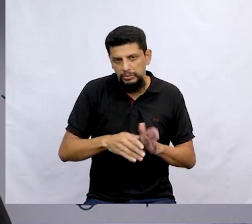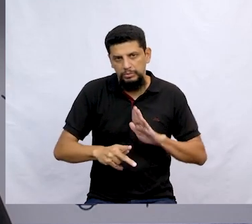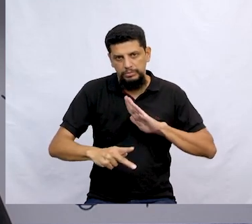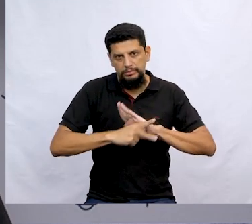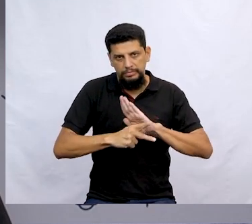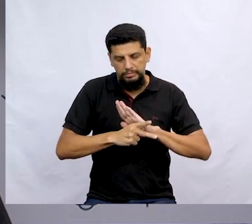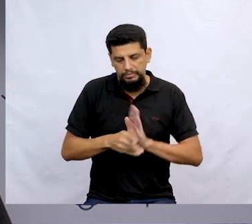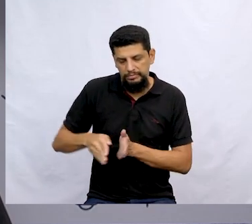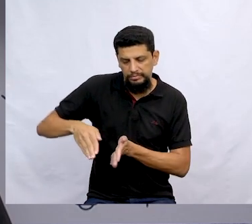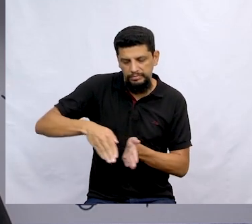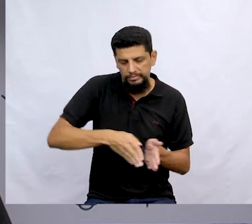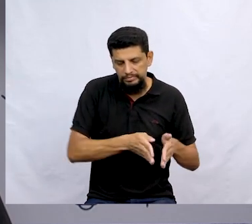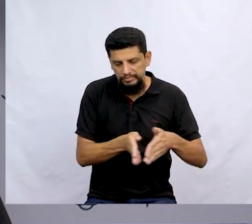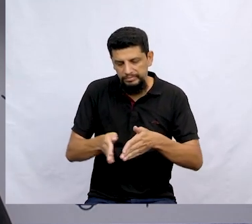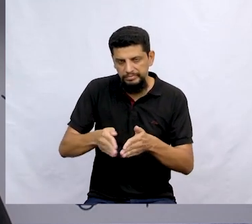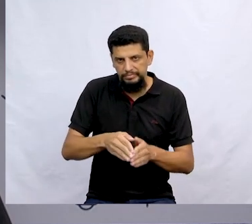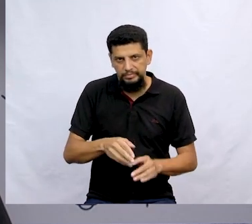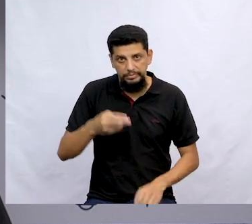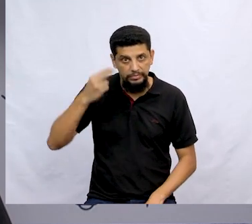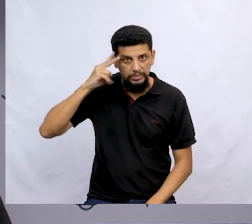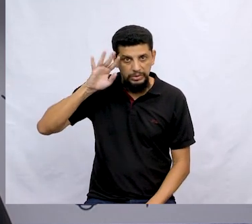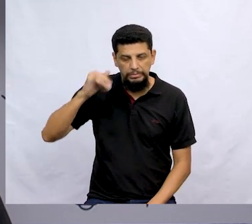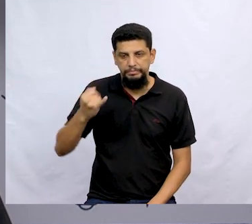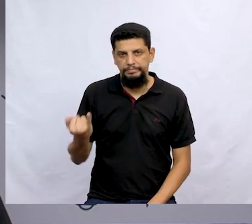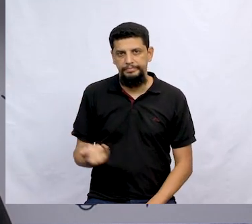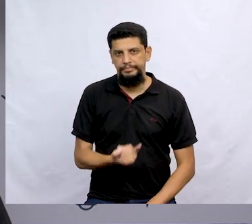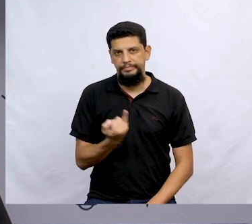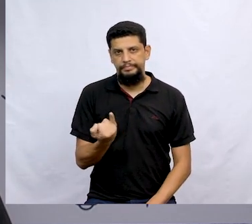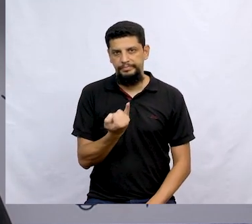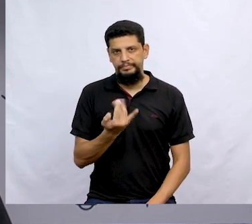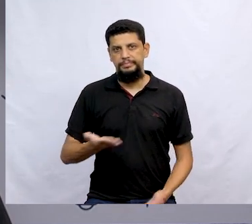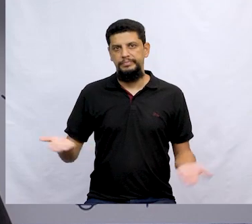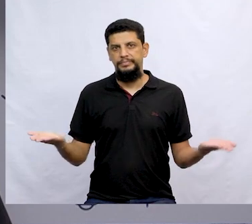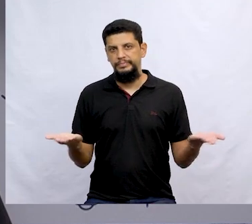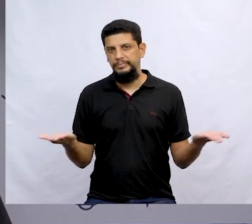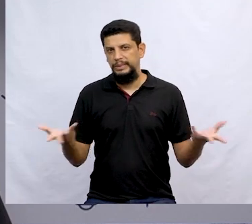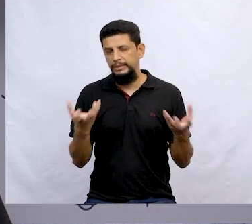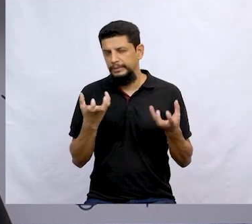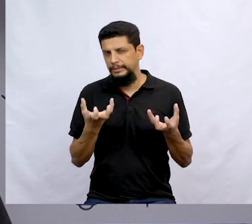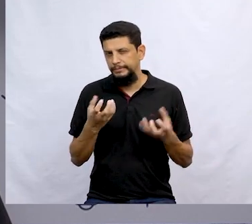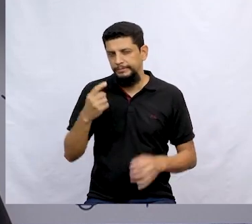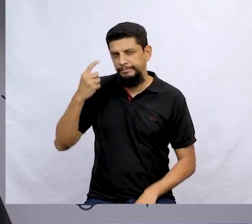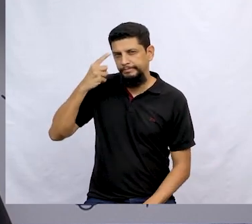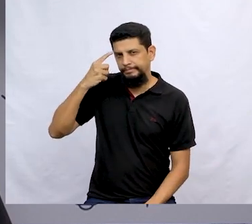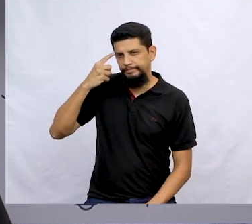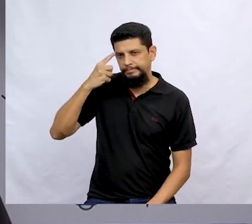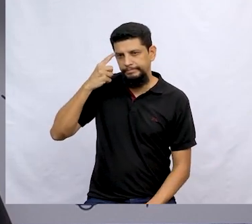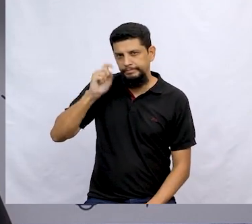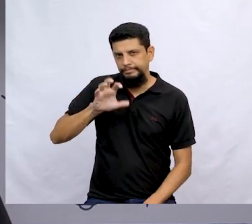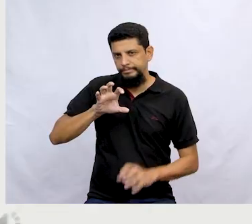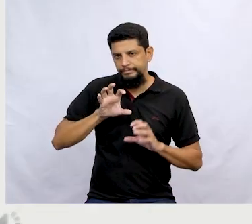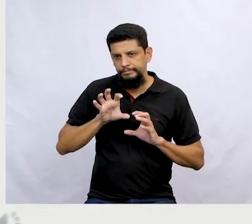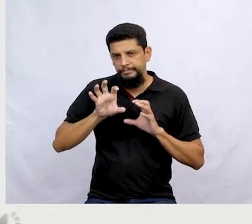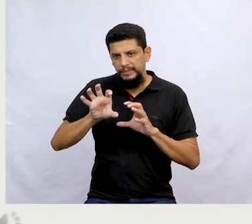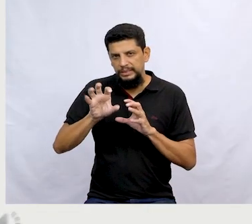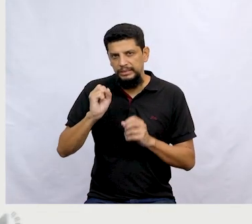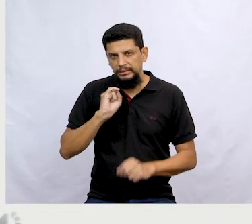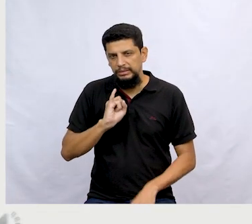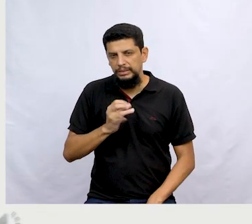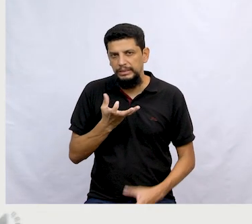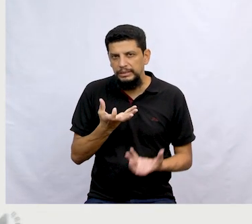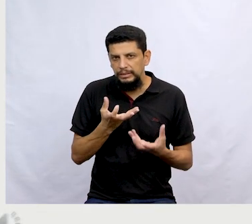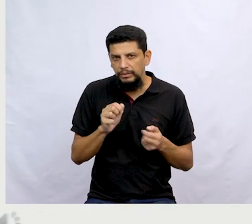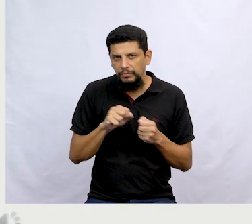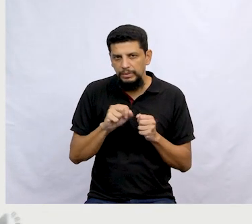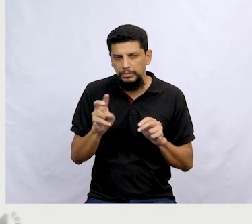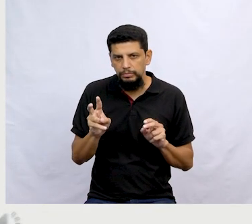caminho. Então, nossos sonhos são muito importantes, pessoal. Agora, eu quero que vocês pensem nisso. O que você faria se os seus sonhos